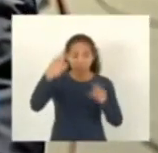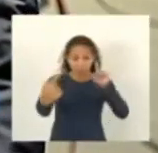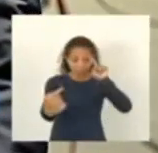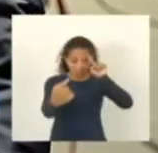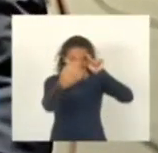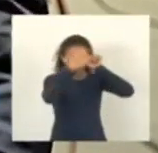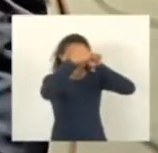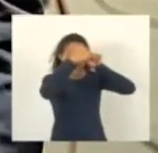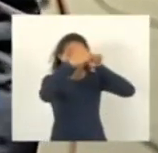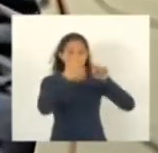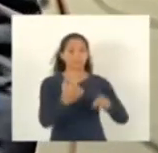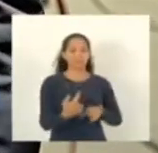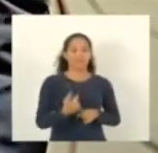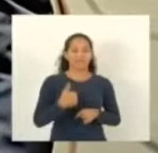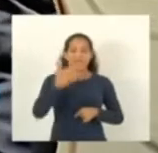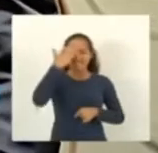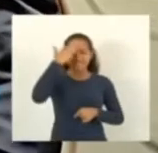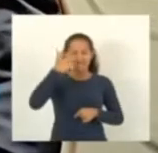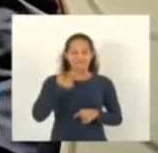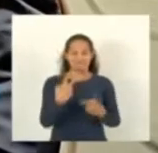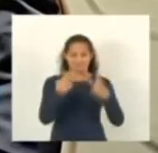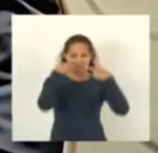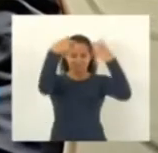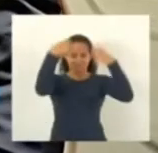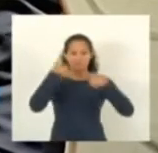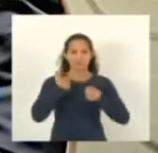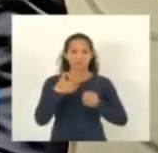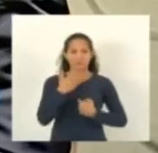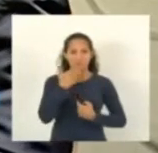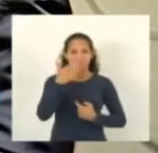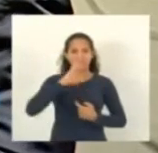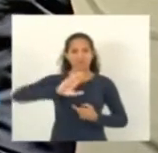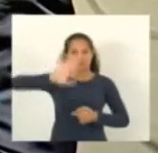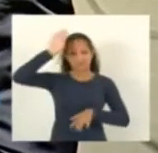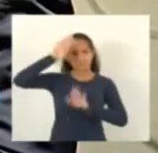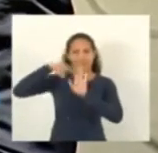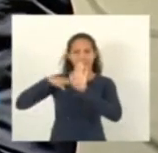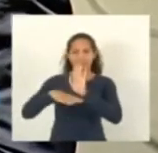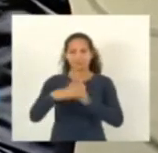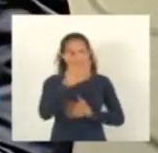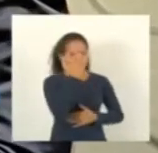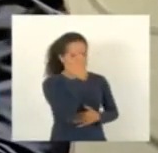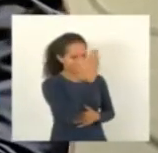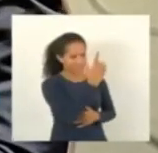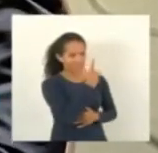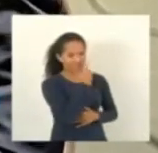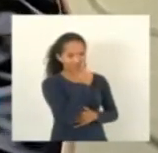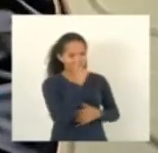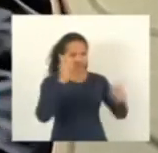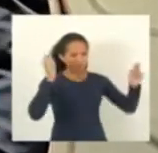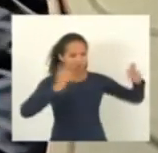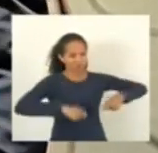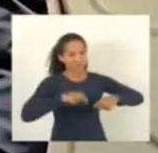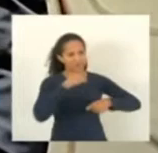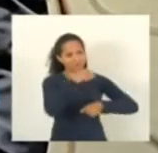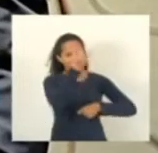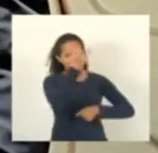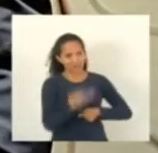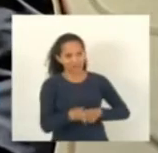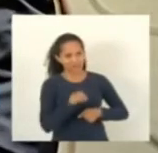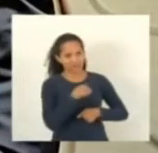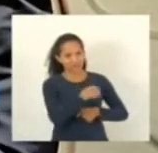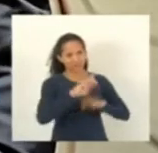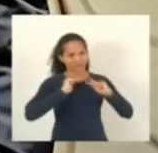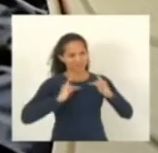que eu ia pedir pela ordem. Muito obrigado, deputado Dari. Vossa excelência é a competência em forma de gente